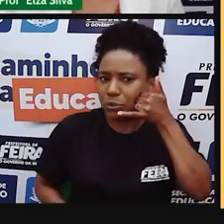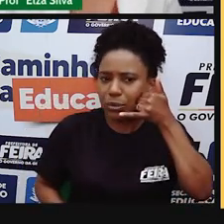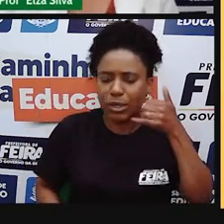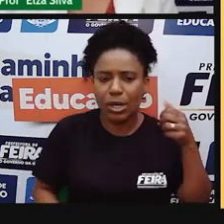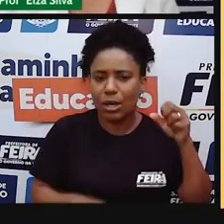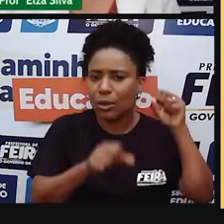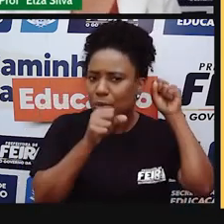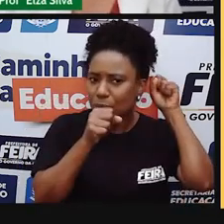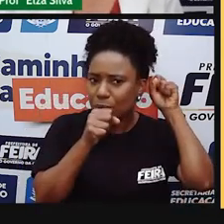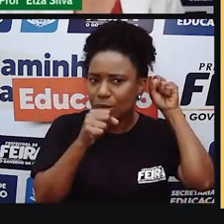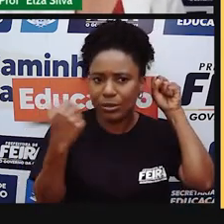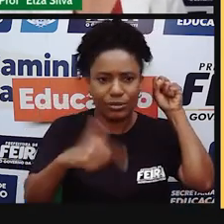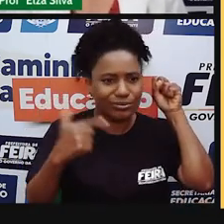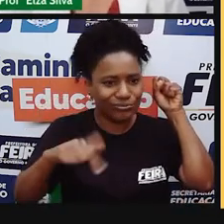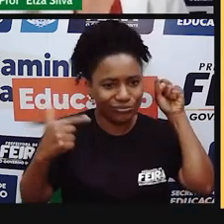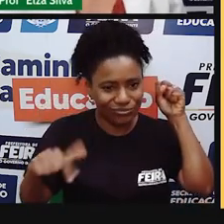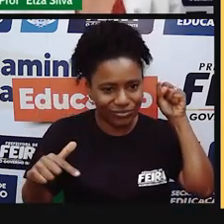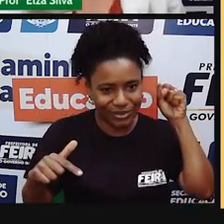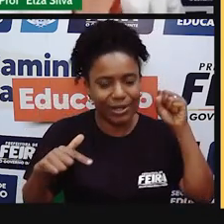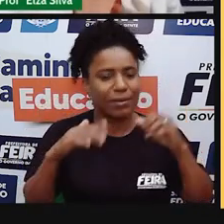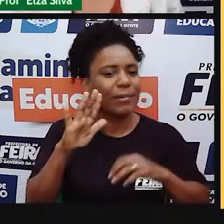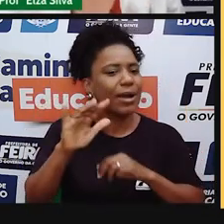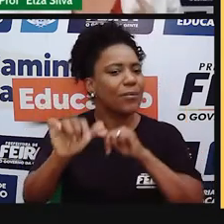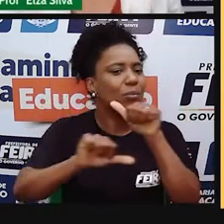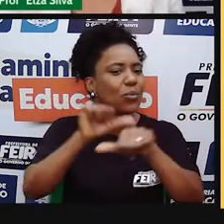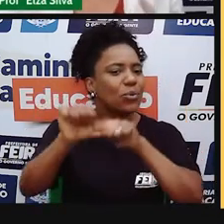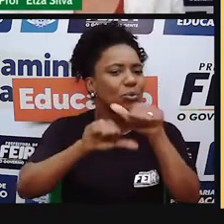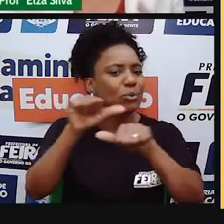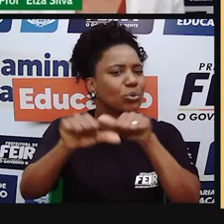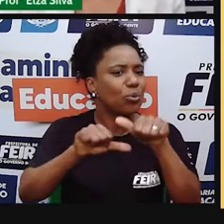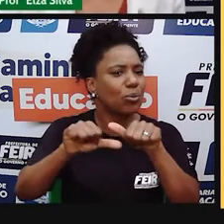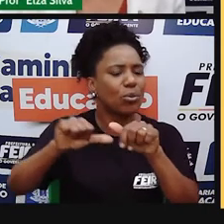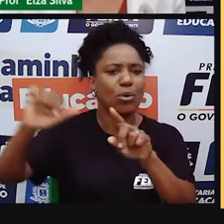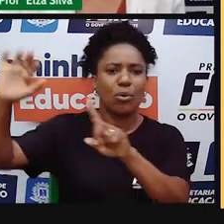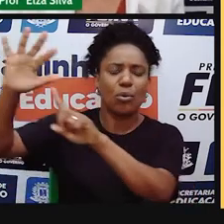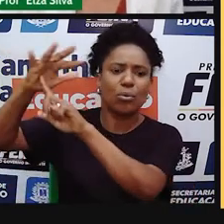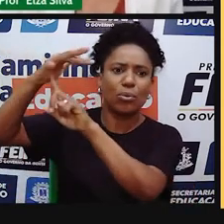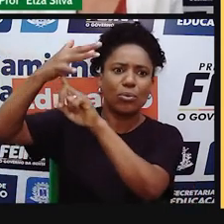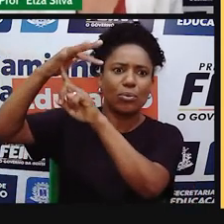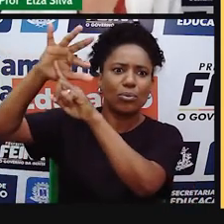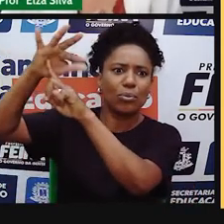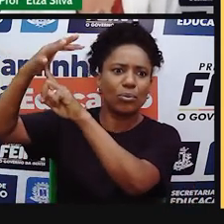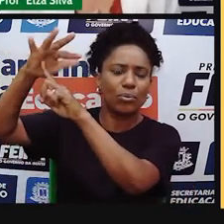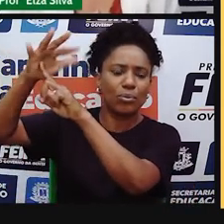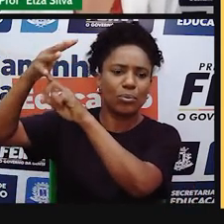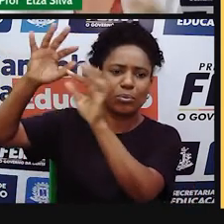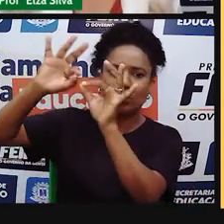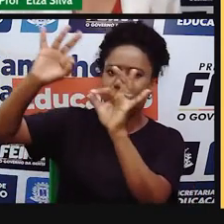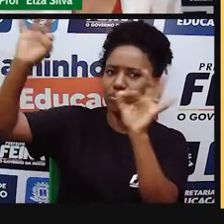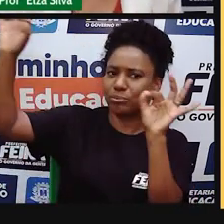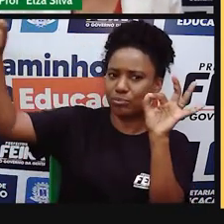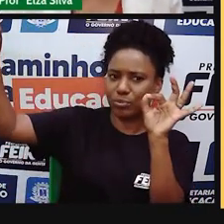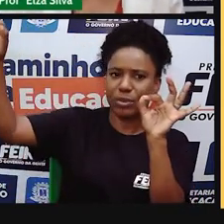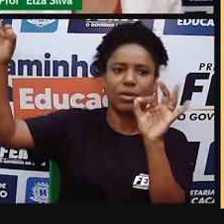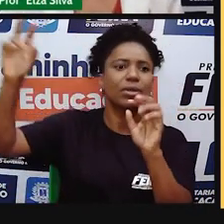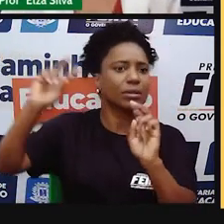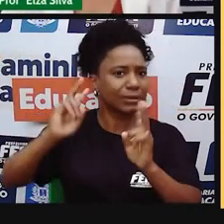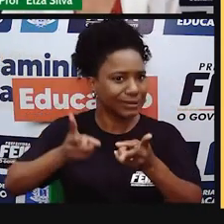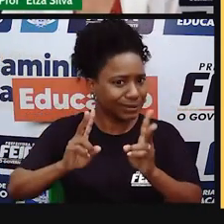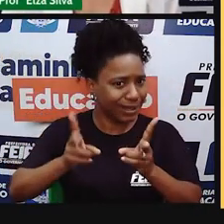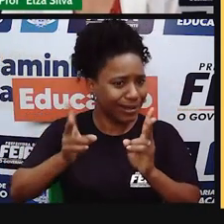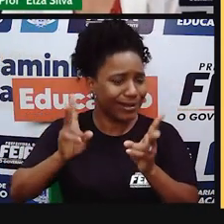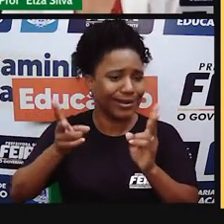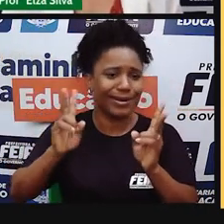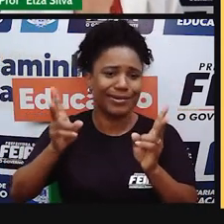comunicamos hoje. Mas essa transmissão de sinais à distância não é uma coisa do tempo de hoje. Há muito tempo o homem já